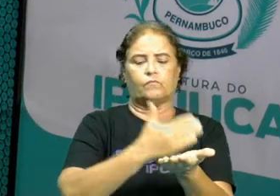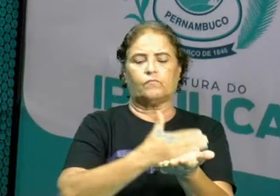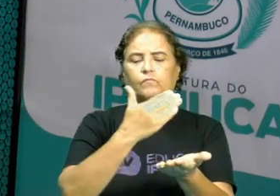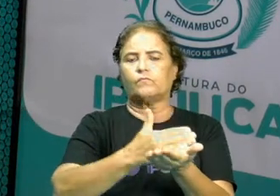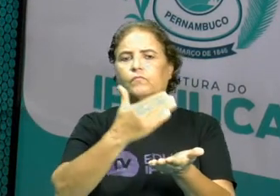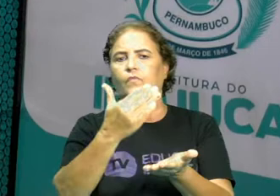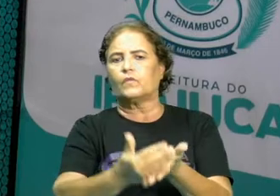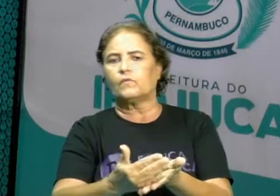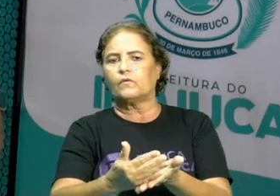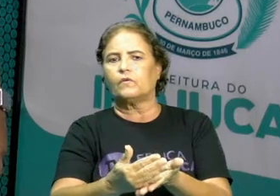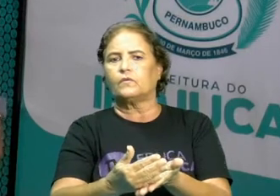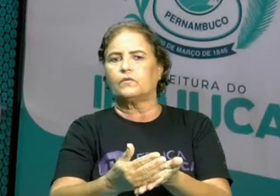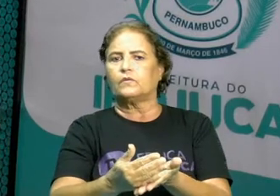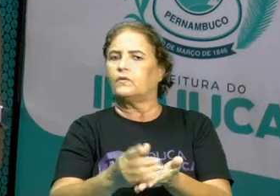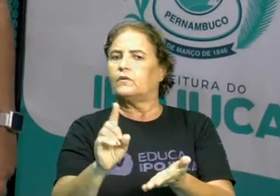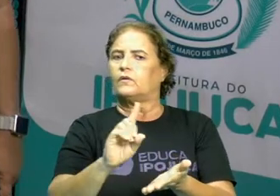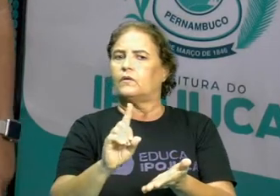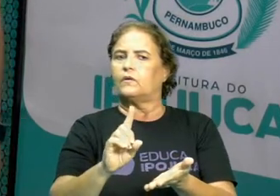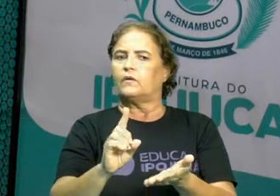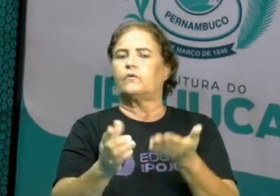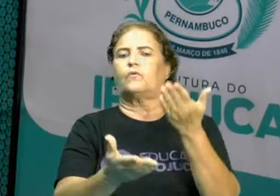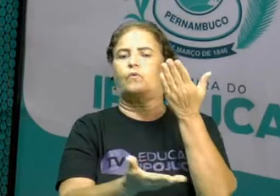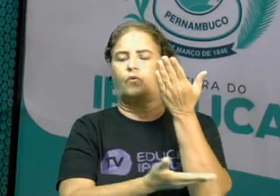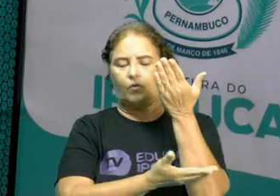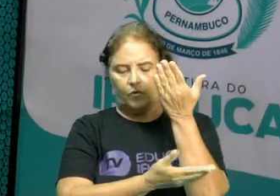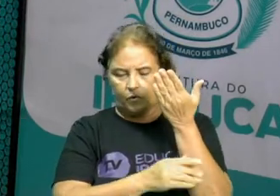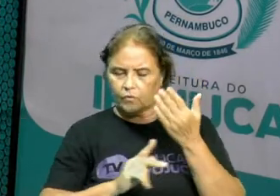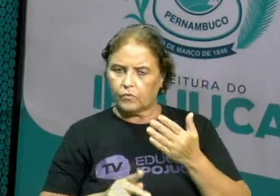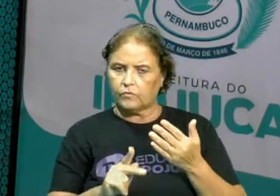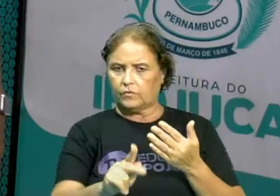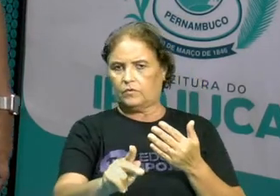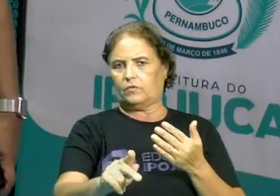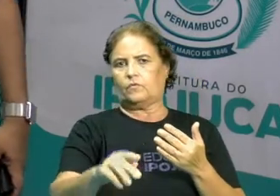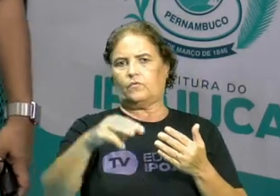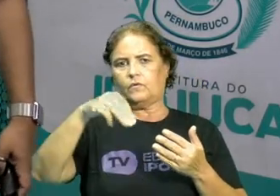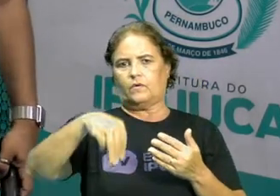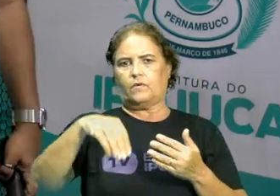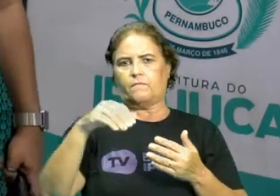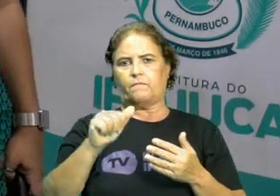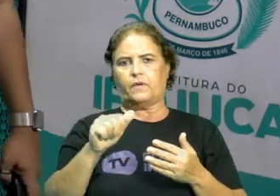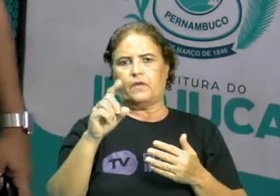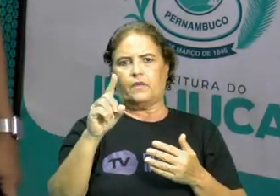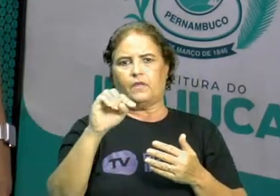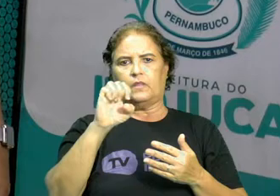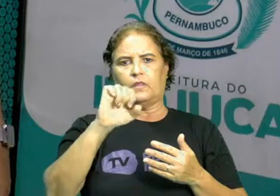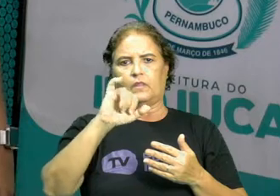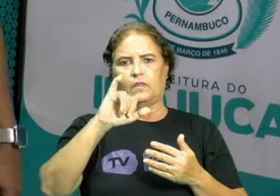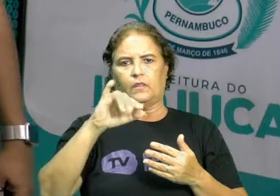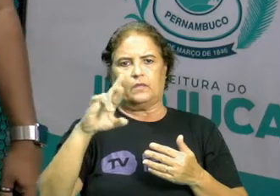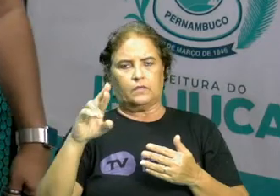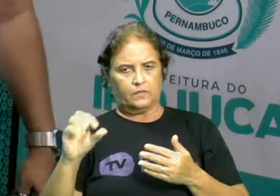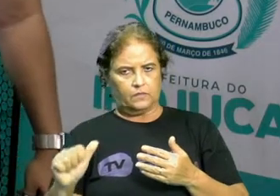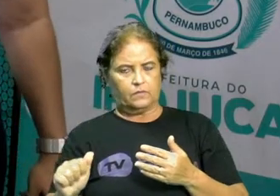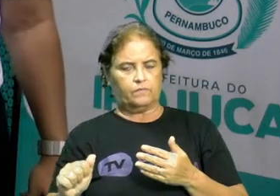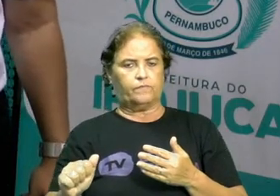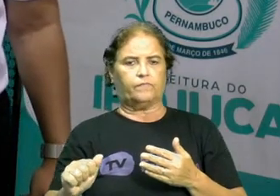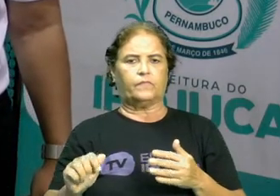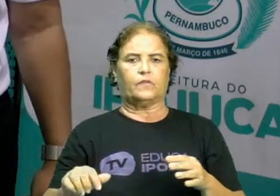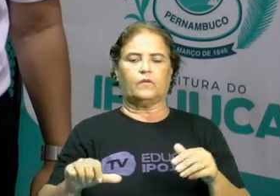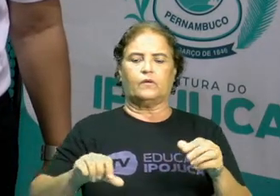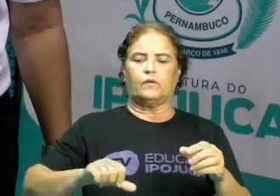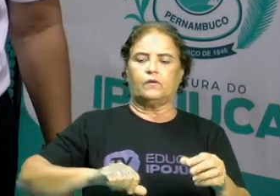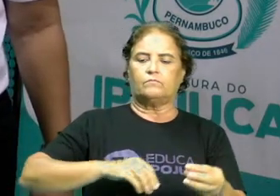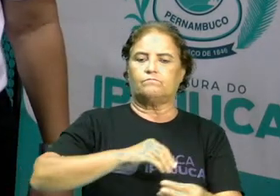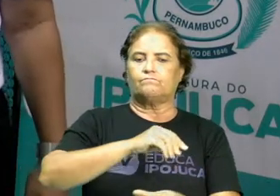vai deixar de ser madeira? Não. Então eu tenho uma transformação física. Então